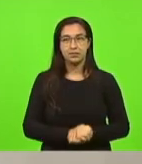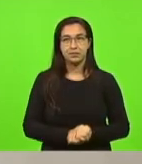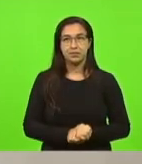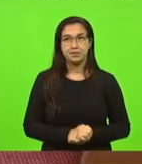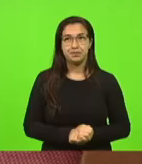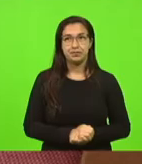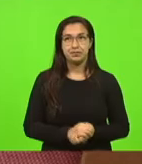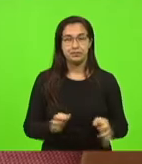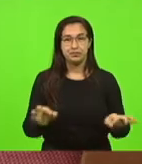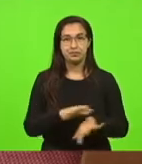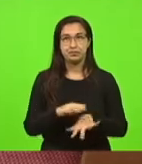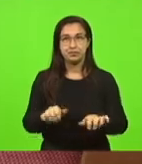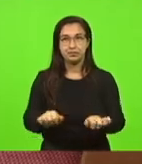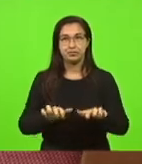Está encerrada a presente sessão. encerrada sessão.